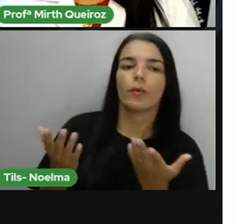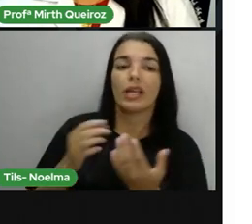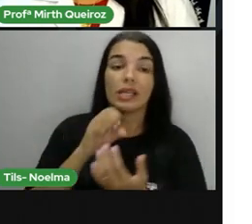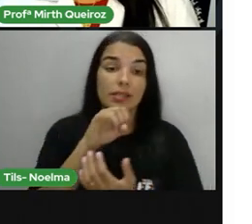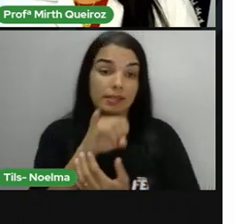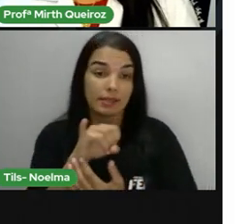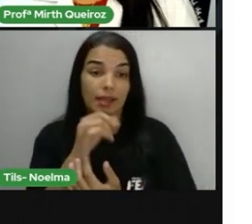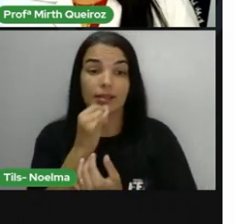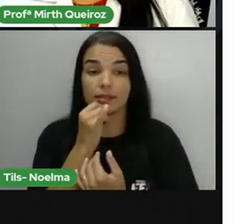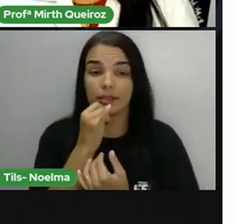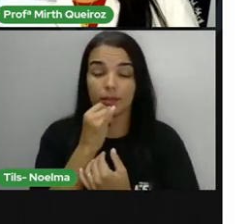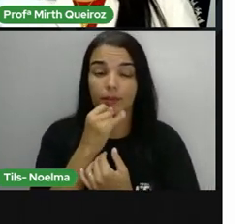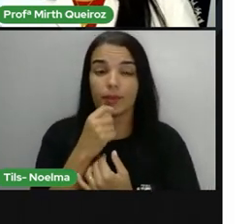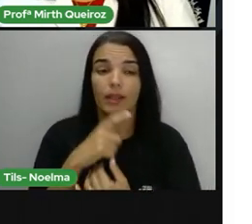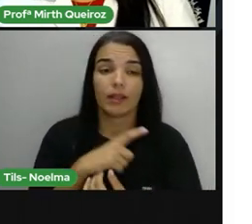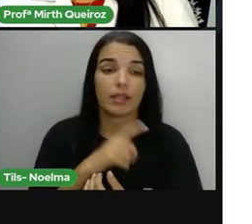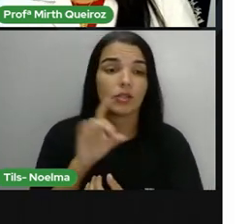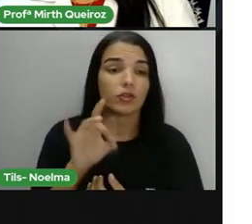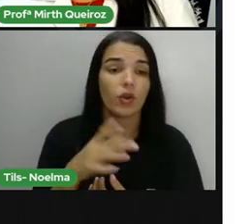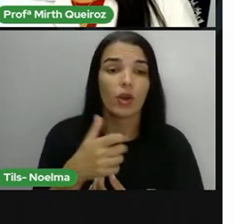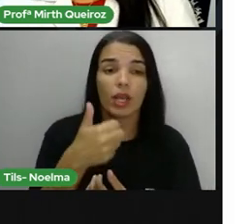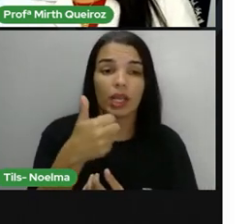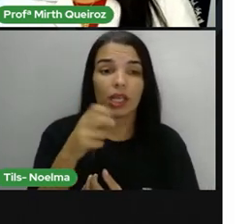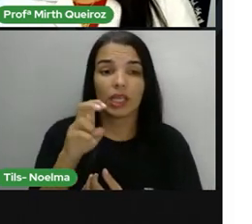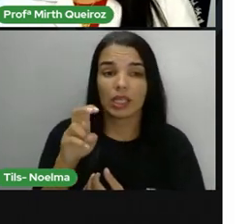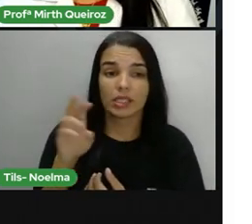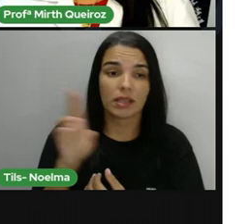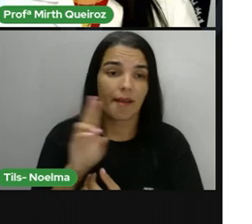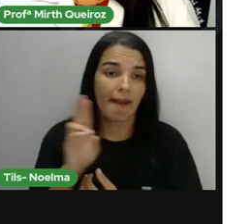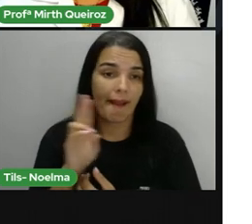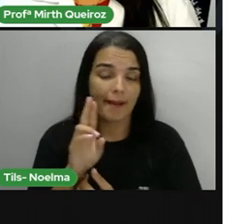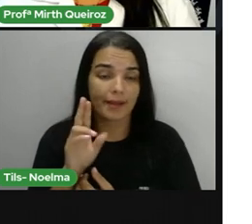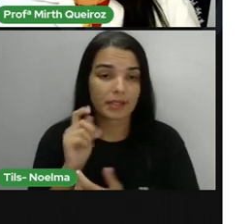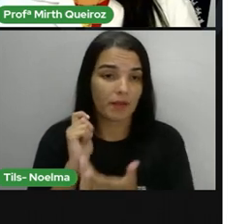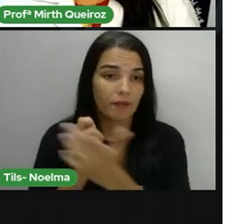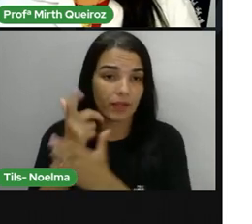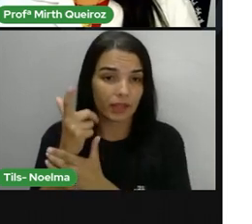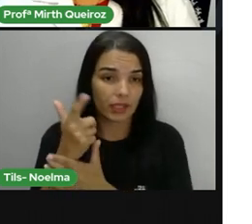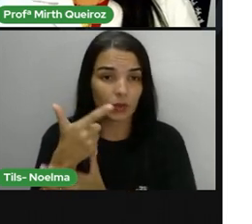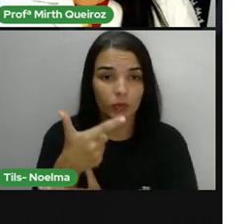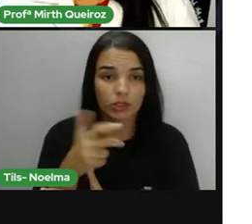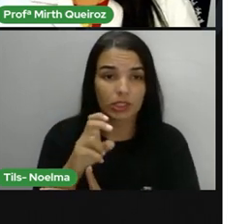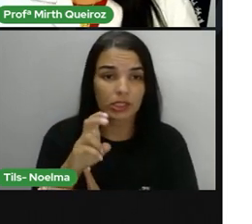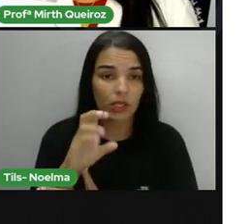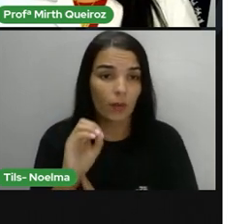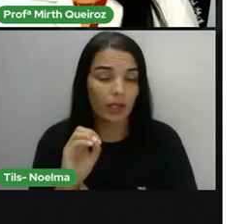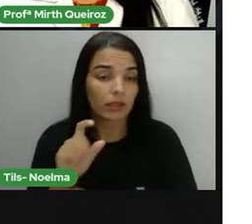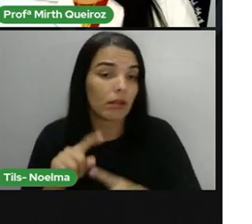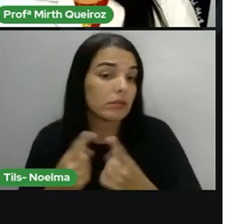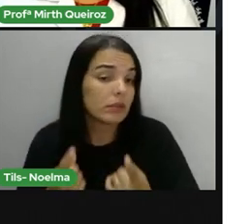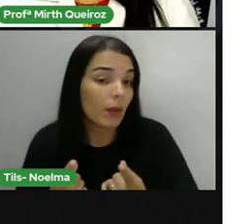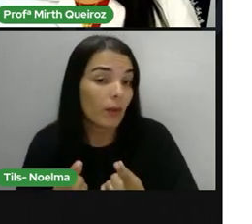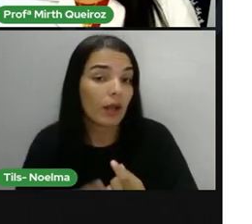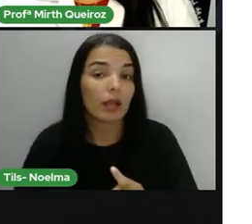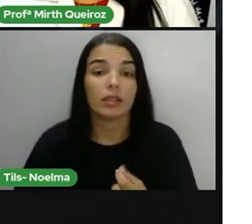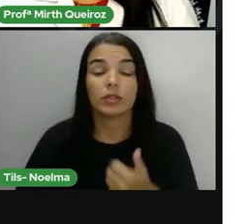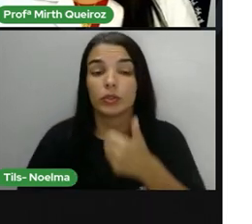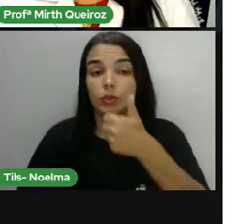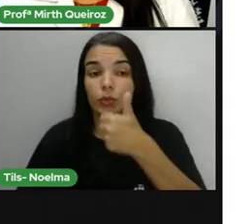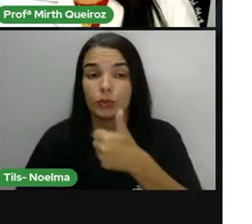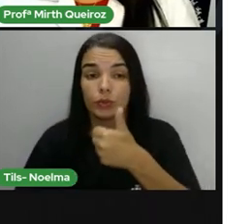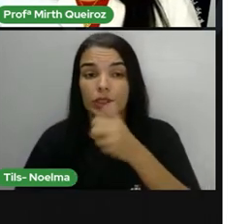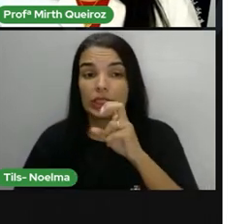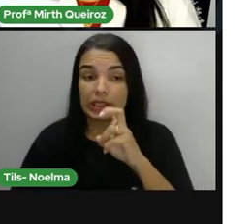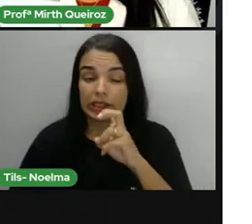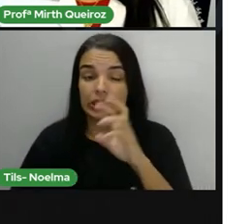saca é 15 reais. E ele vendeu 250 sacas, né? Então, uma saca é igual a